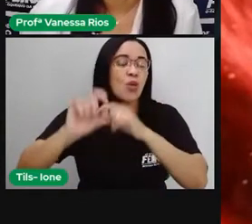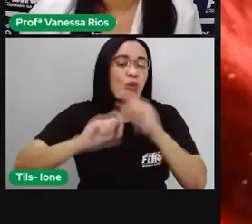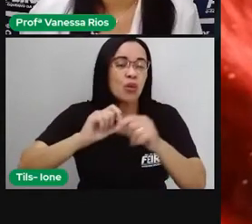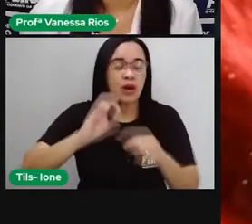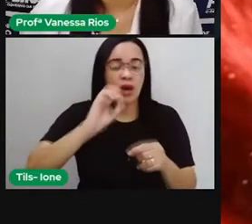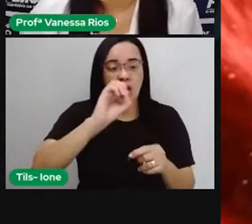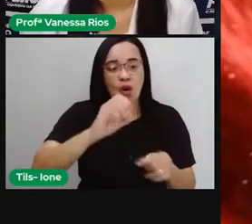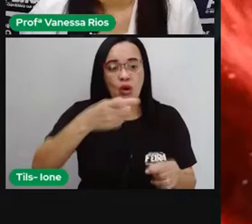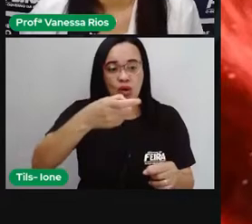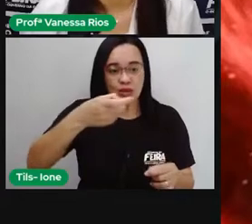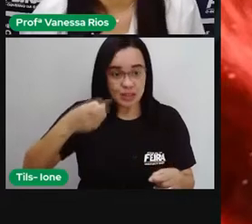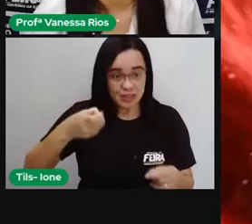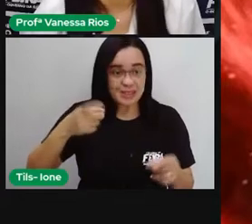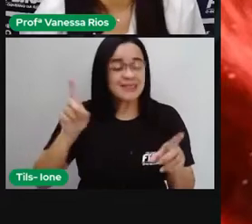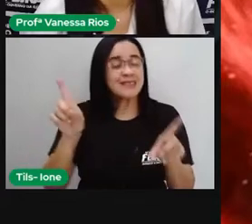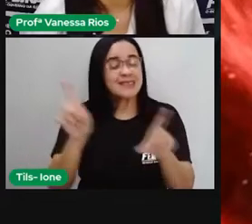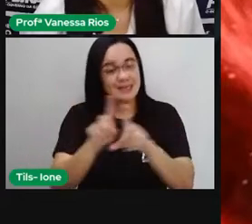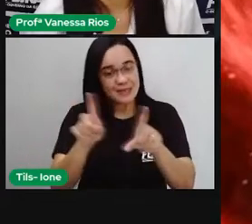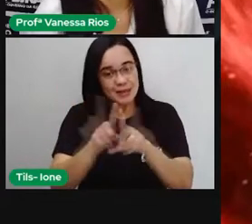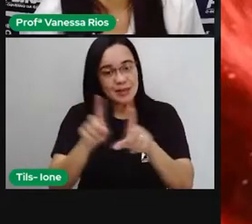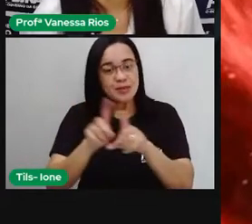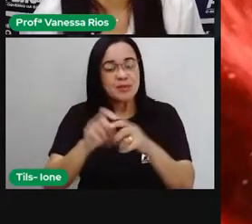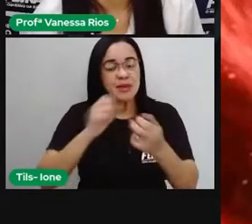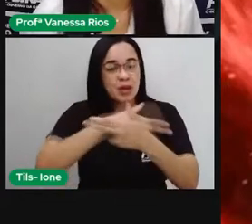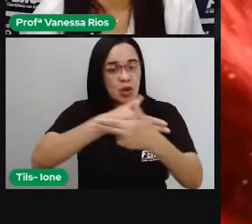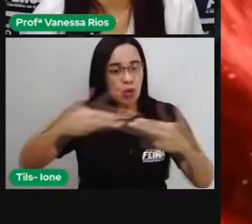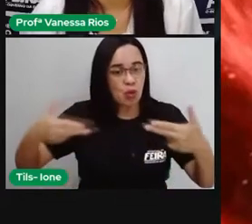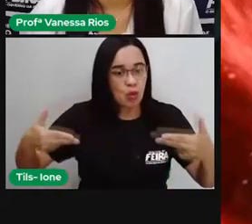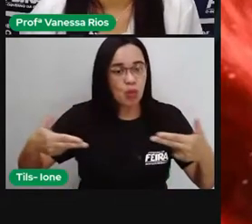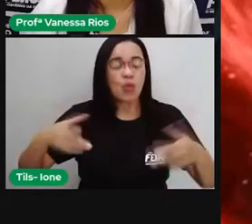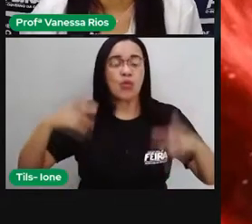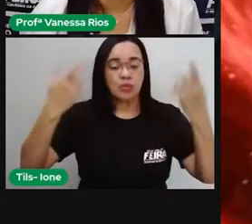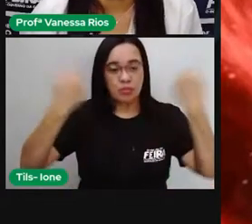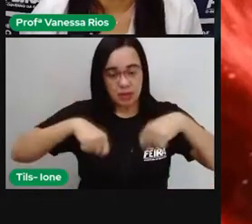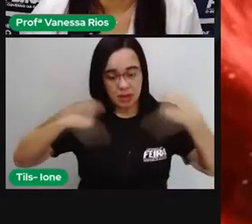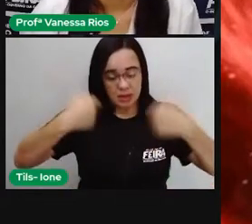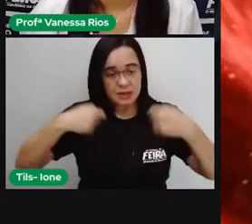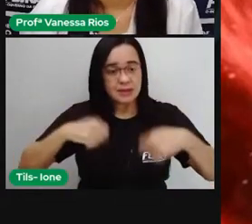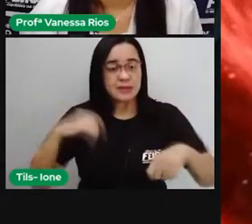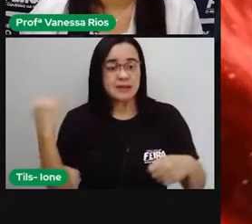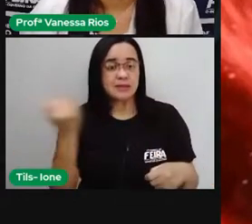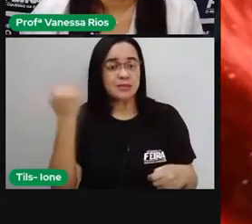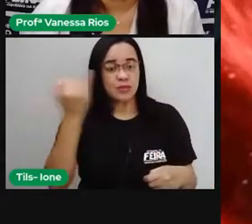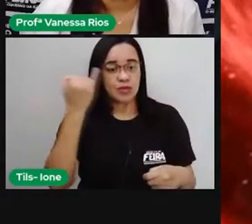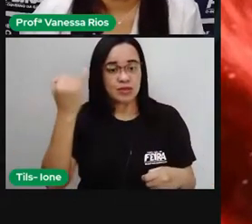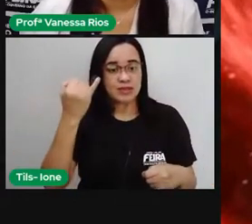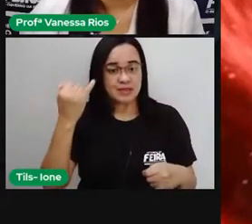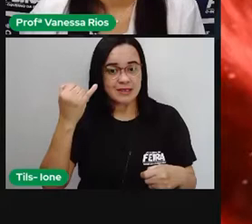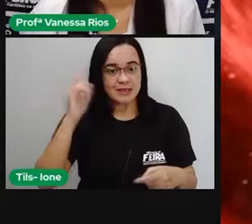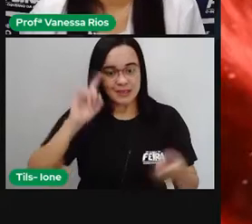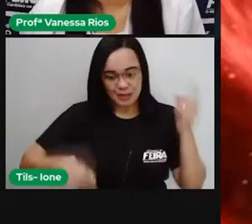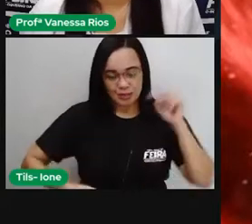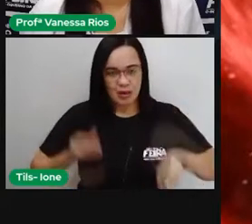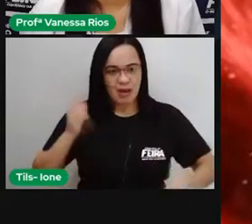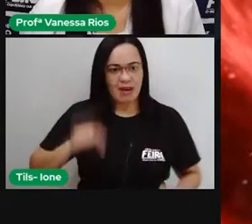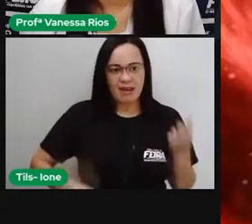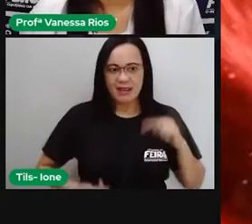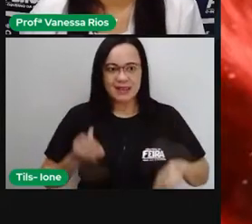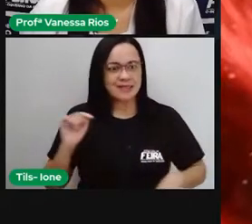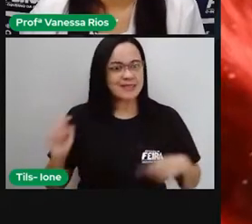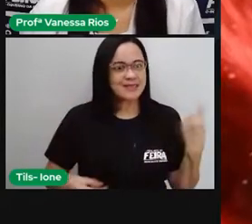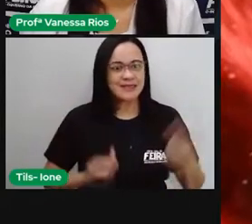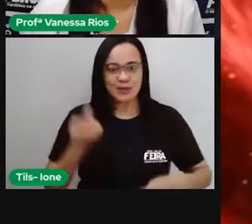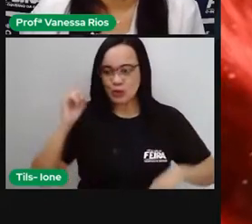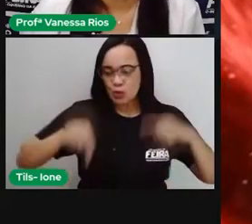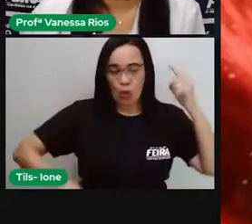nutrientes, não é? E tudo aquilo, as substâncias que o nosso corpo necessita para funcionar. Então, o sangue passa